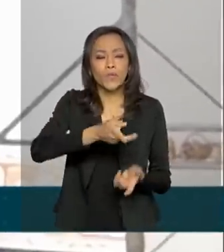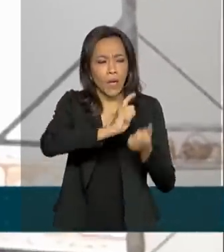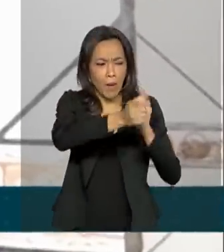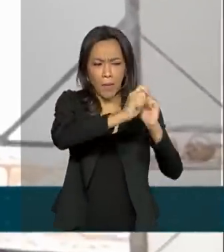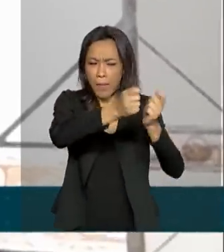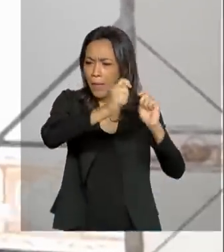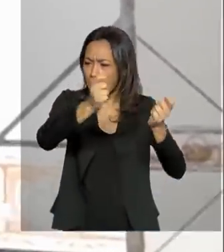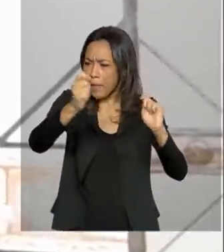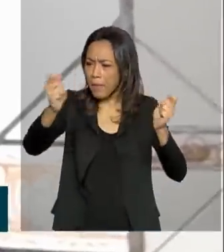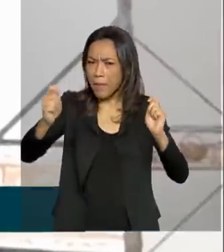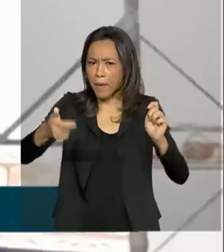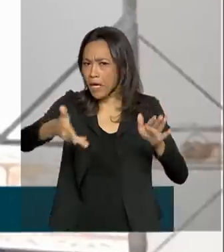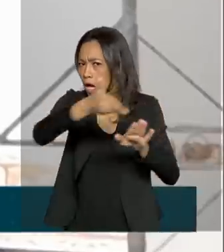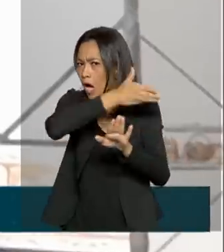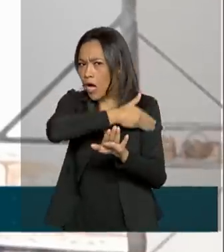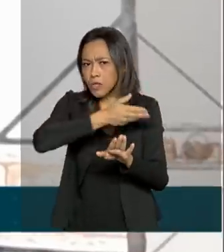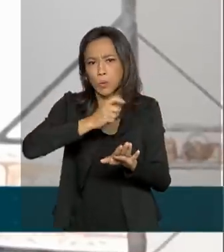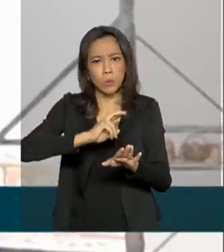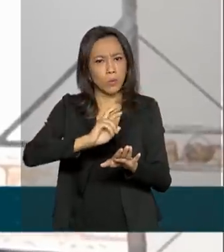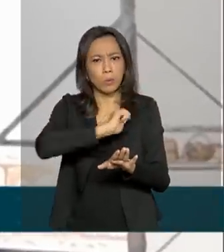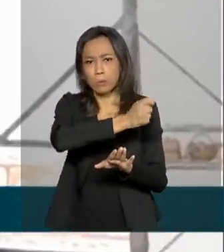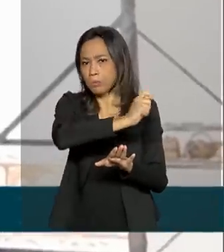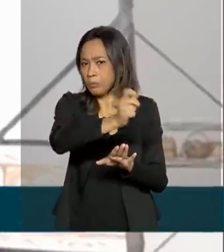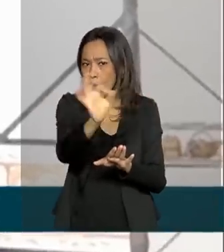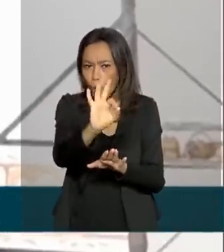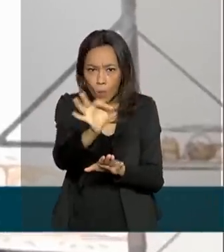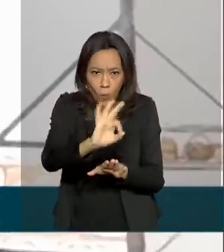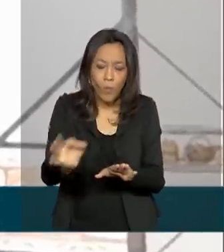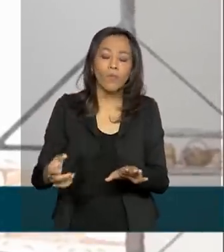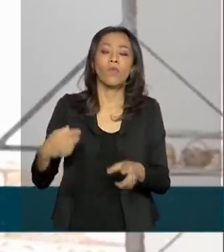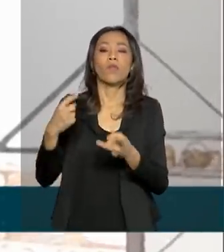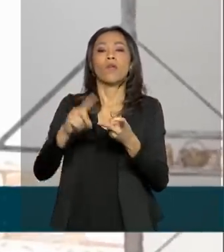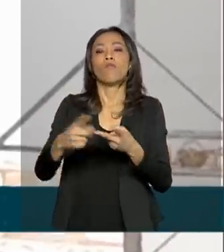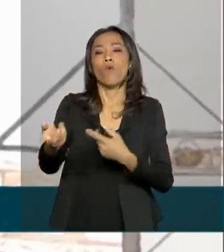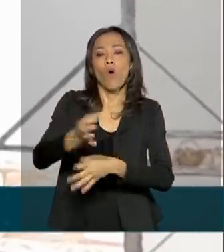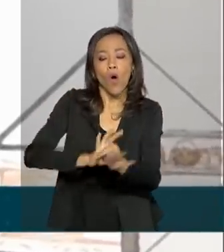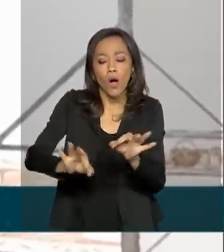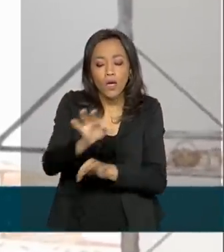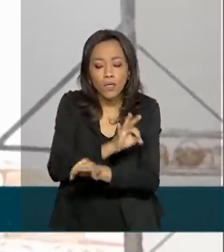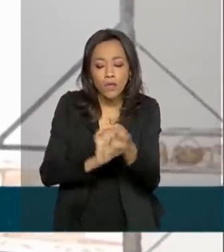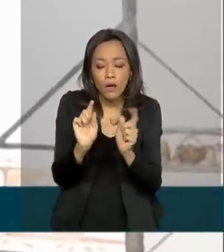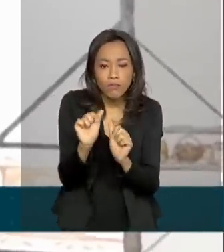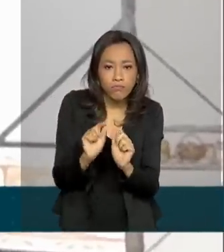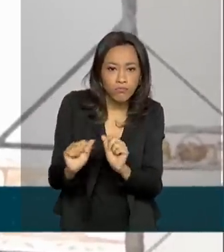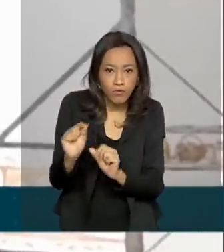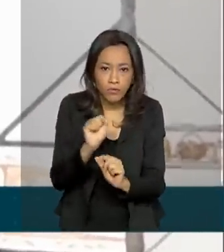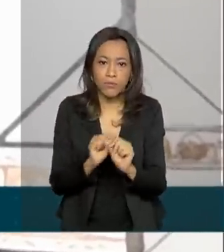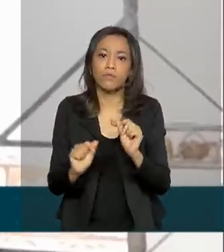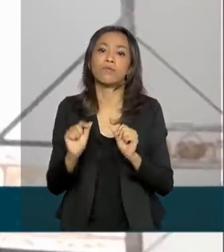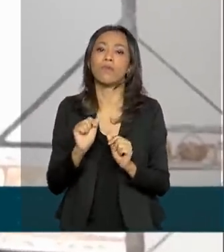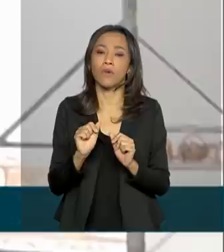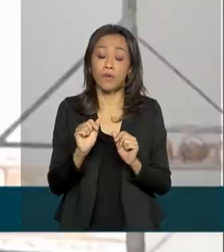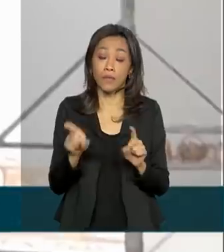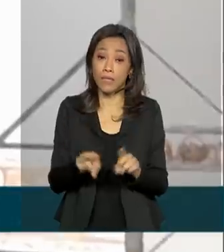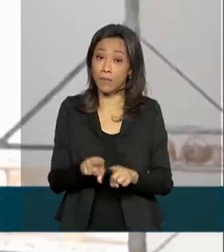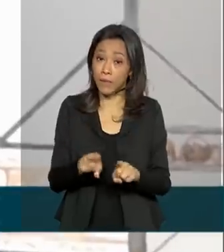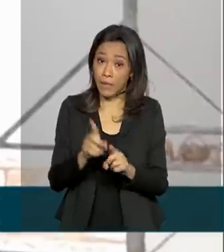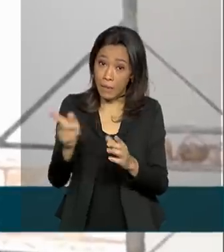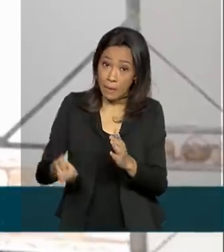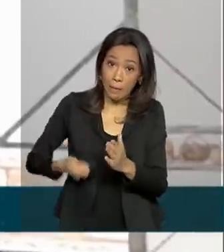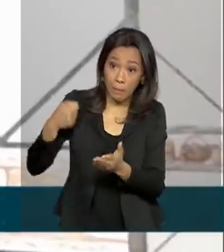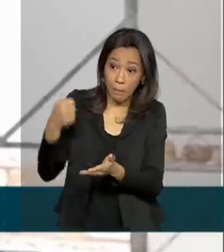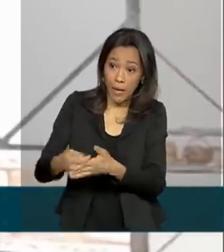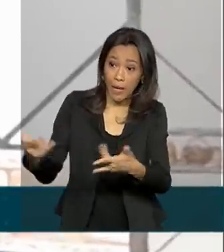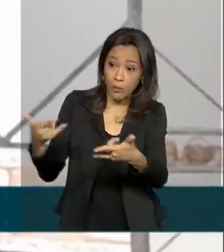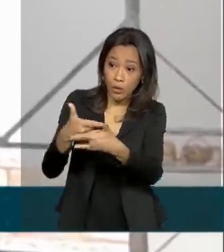tinham sido pagas. Vou organizar um pouco as finanças e tentar até pagar um pouco do cheque